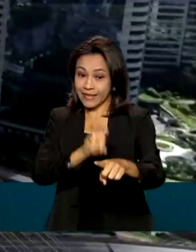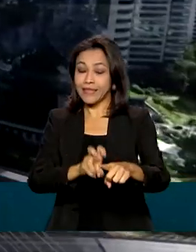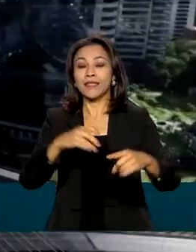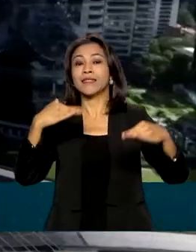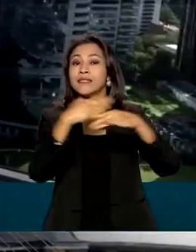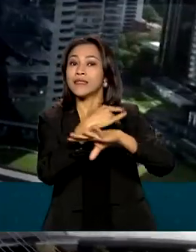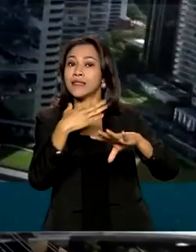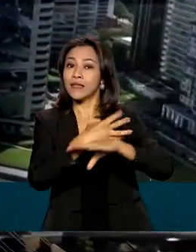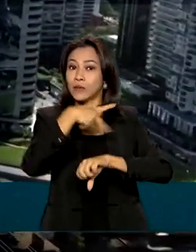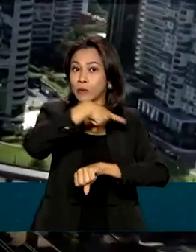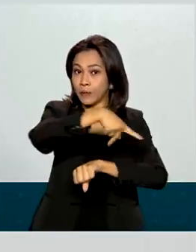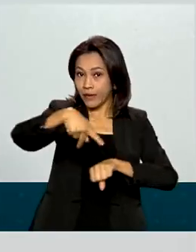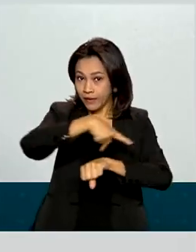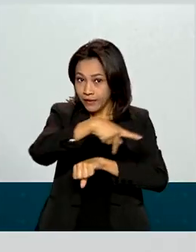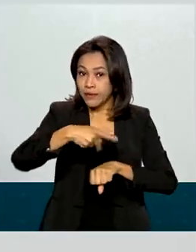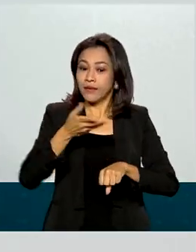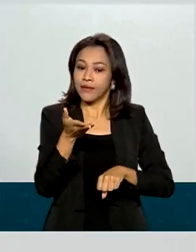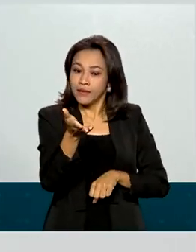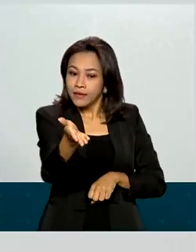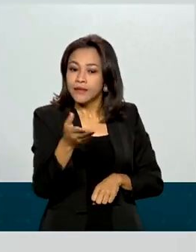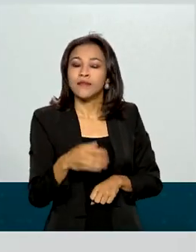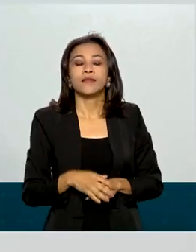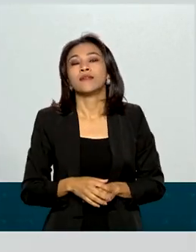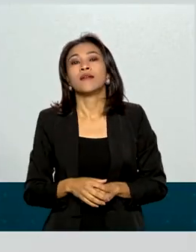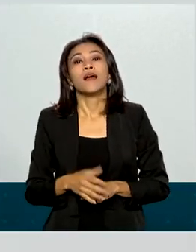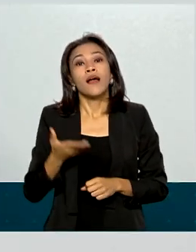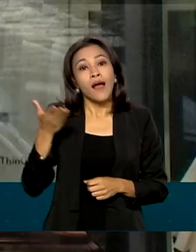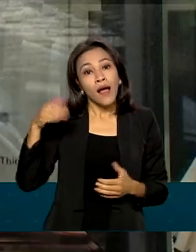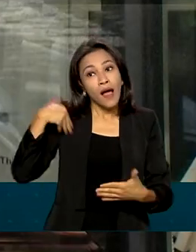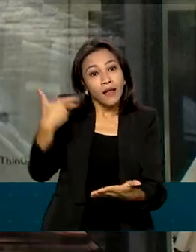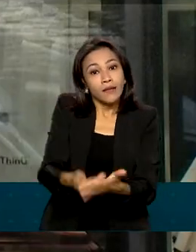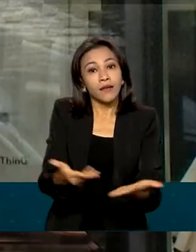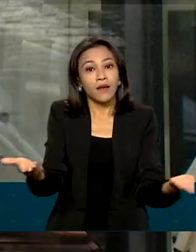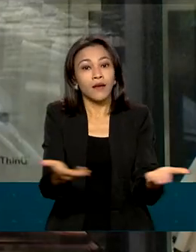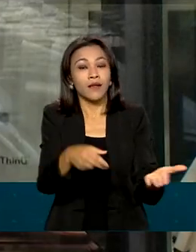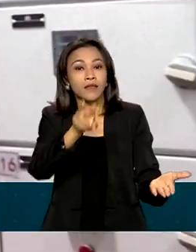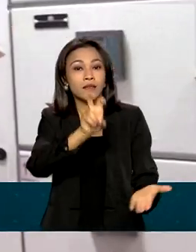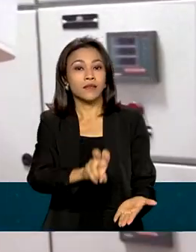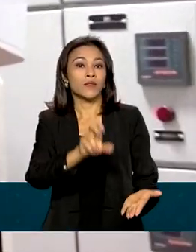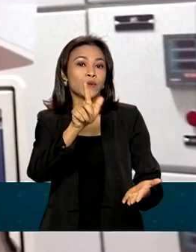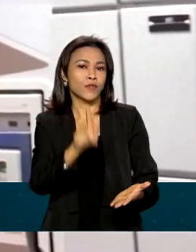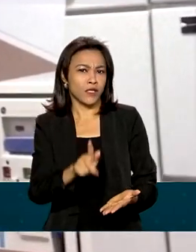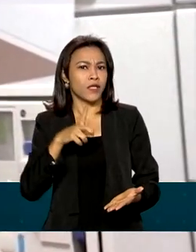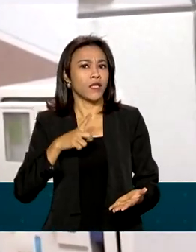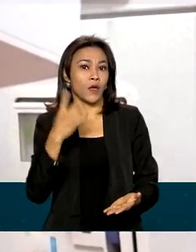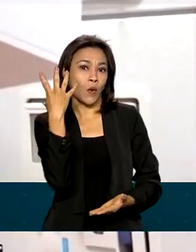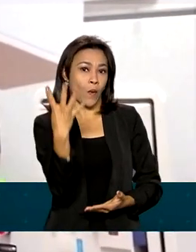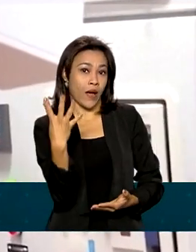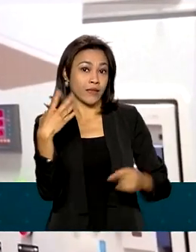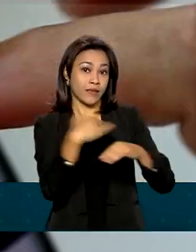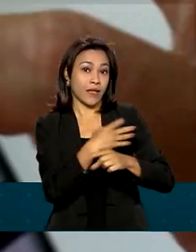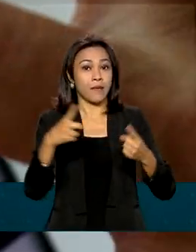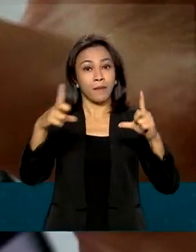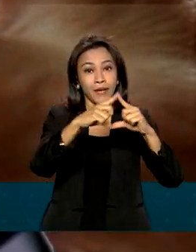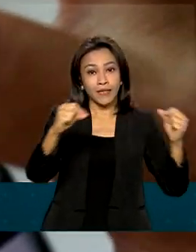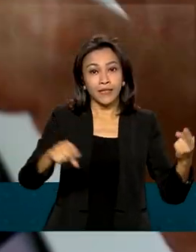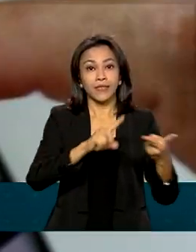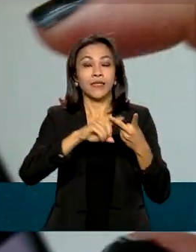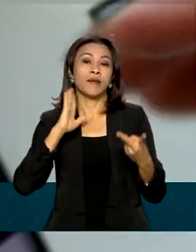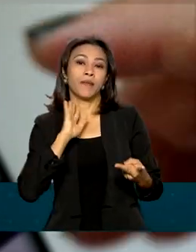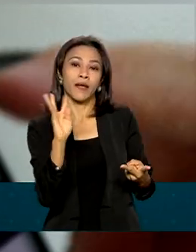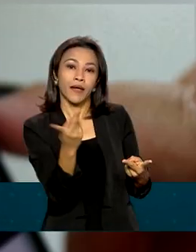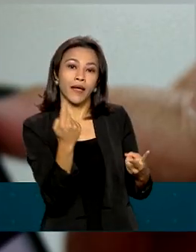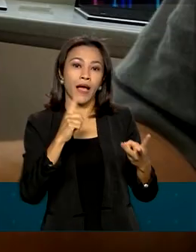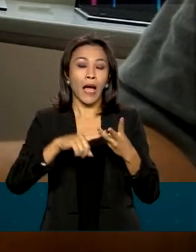serviço, tecnicamente conhecido como Standalone. Até agora, o 5G está operando em outras quatro cidades. Brasília, Belo